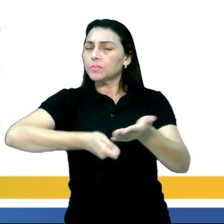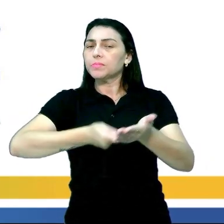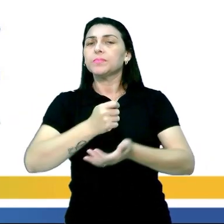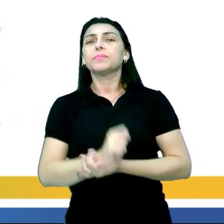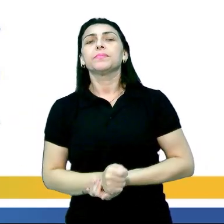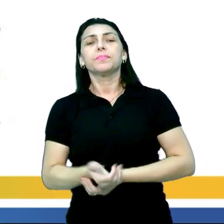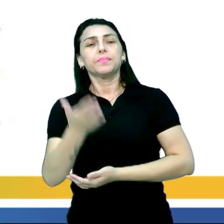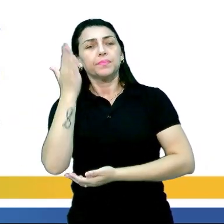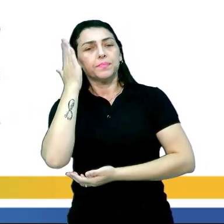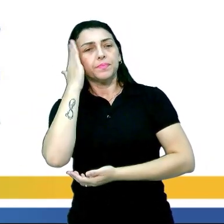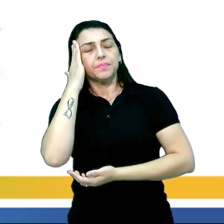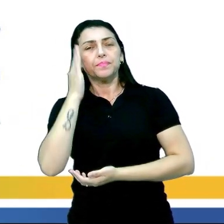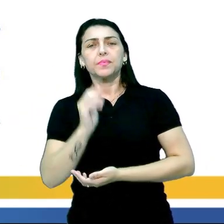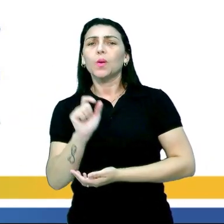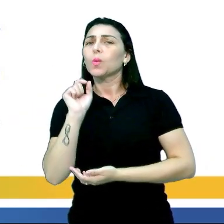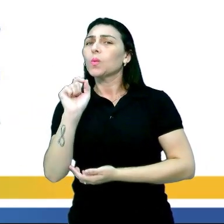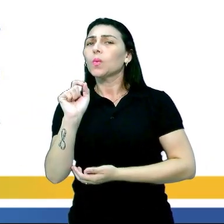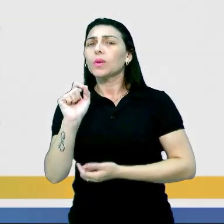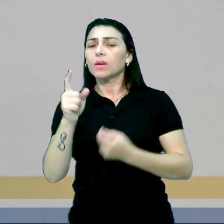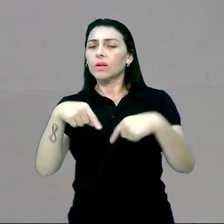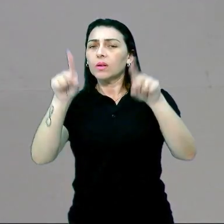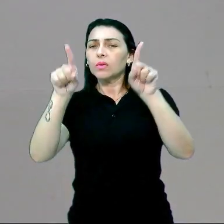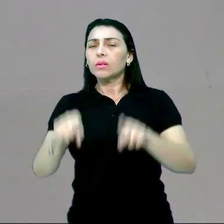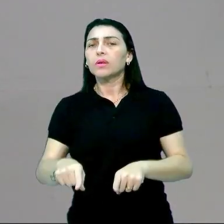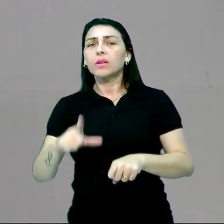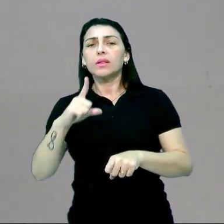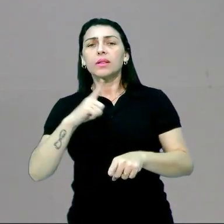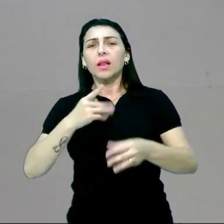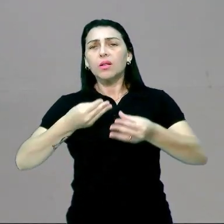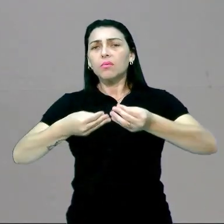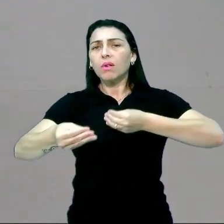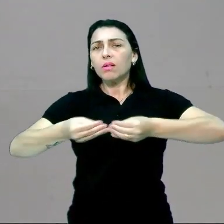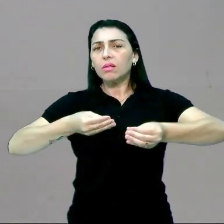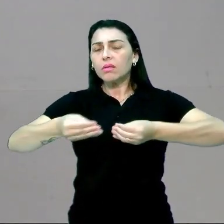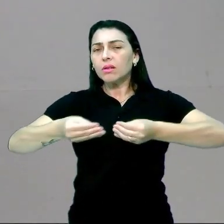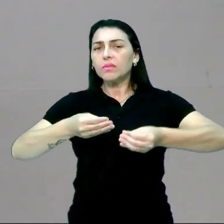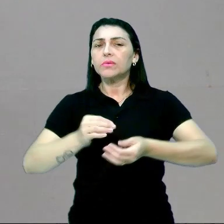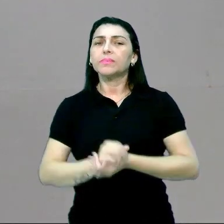Vamos entender isso? O é um trabalhador em tempo flexível?